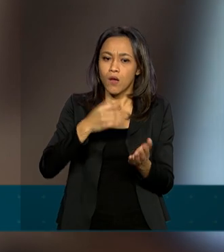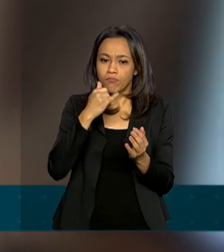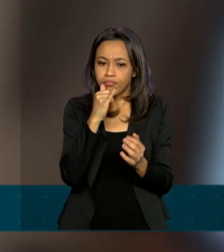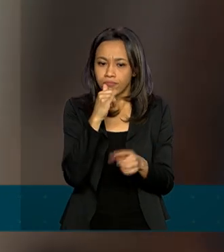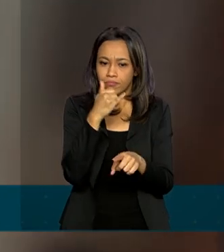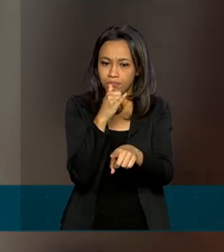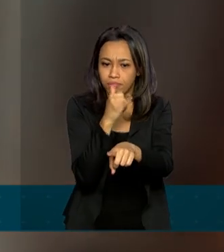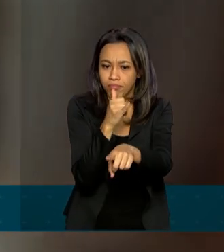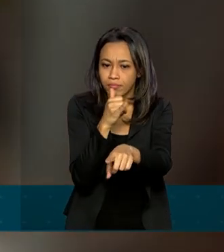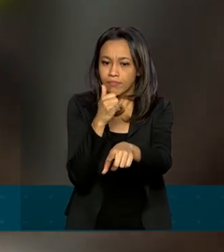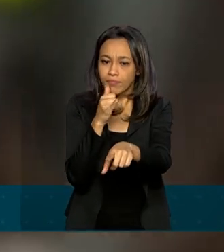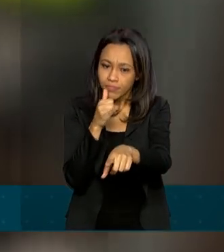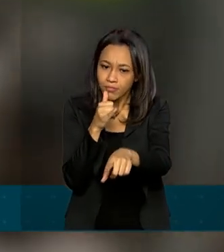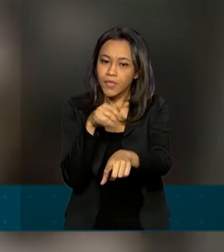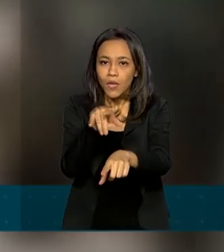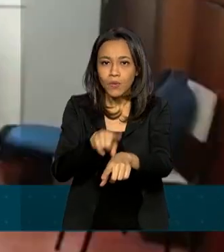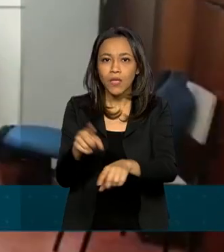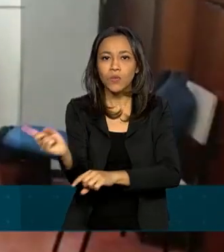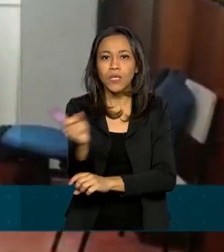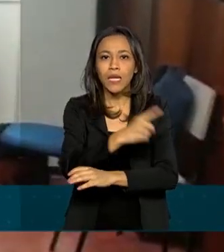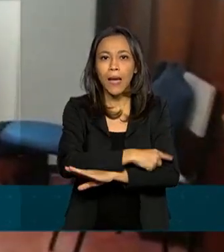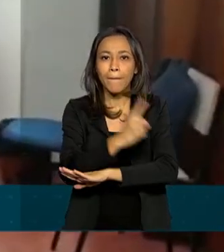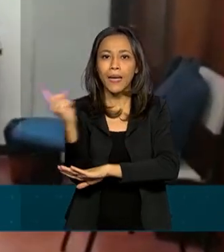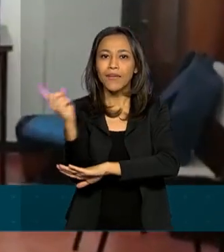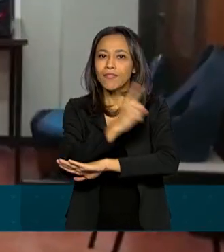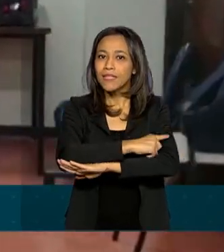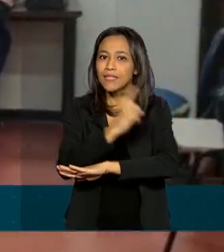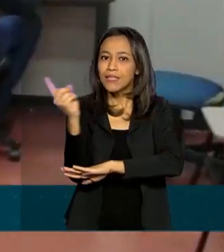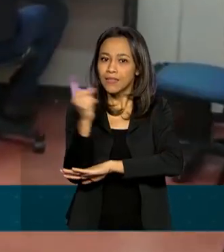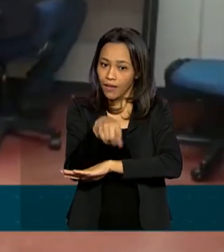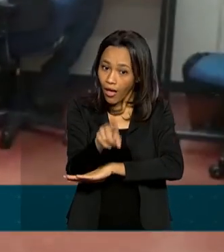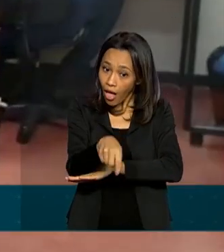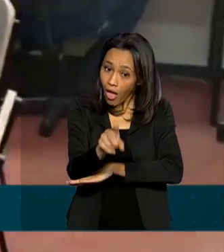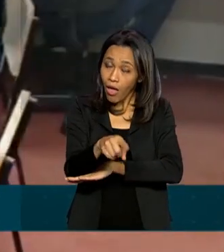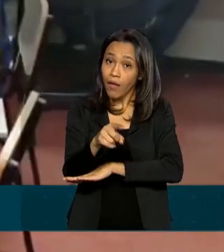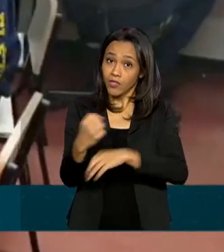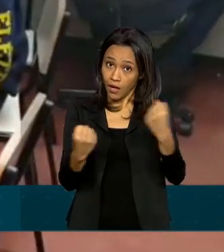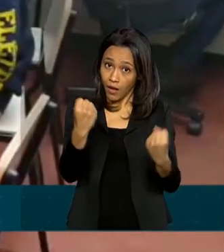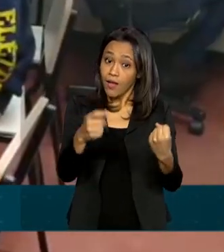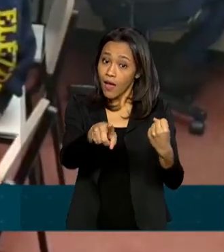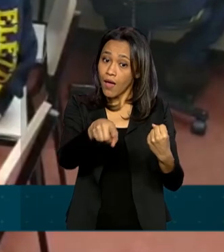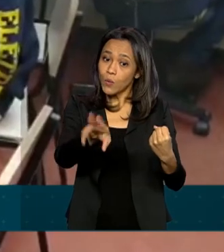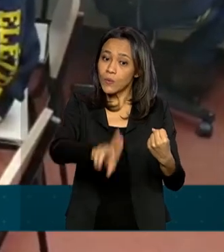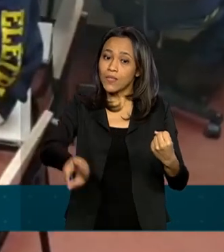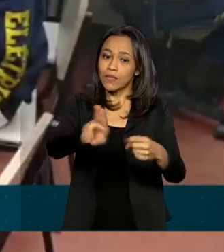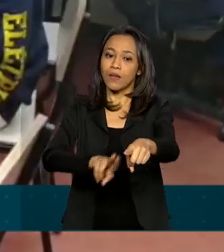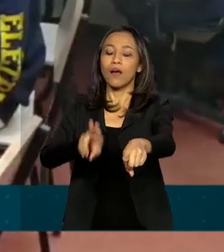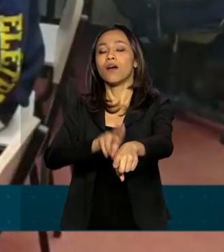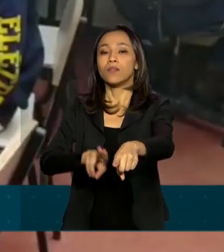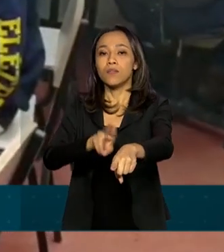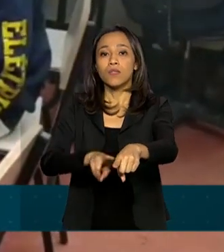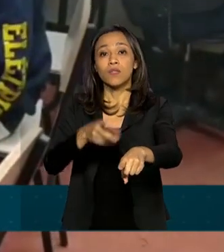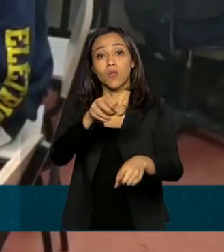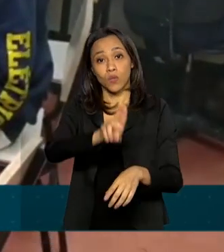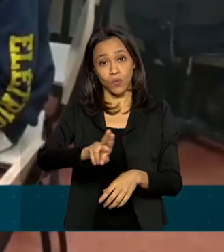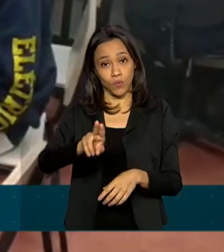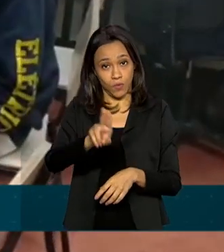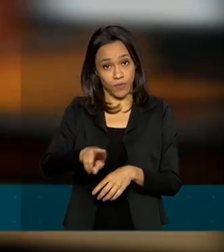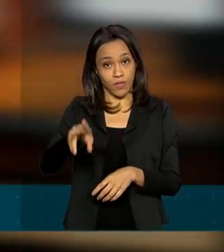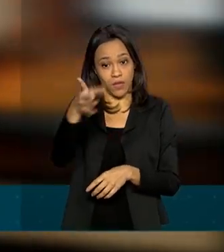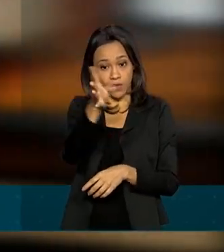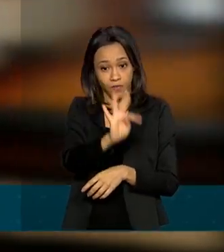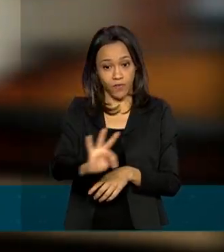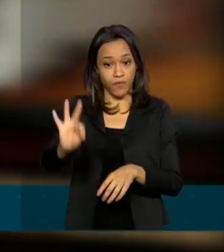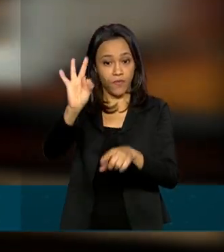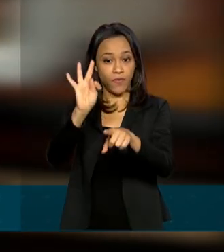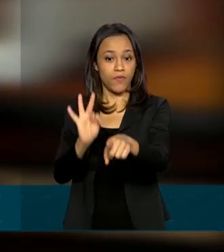parabrisas é uma das invenções de alunos e professores da Universidade Tecnológica Federal do Paraná